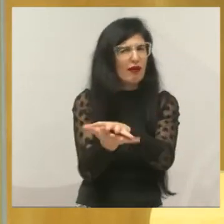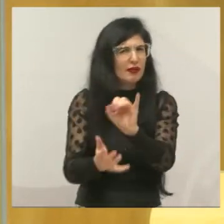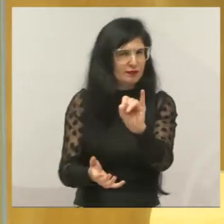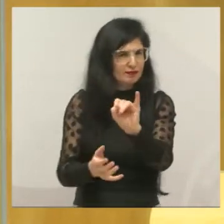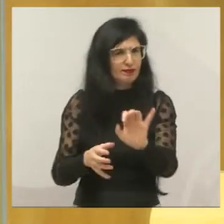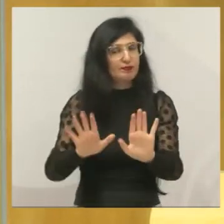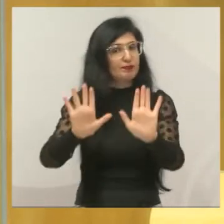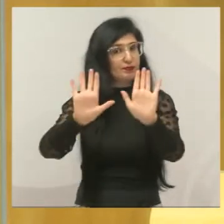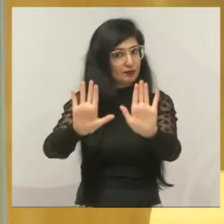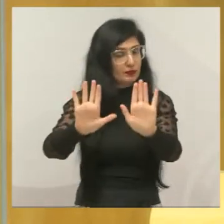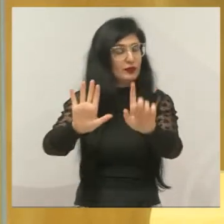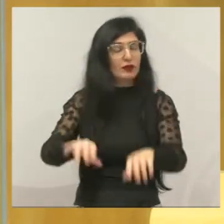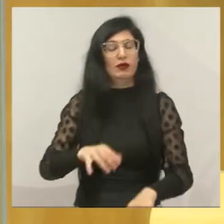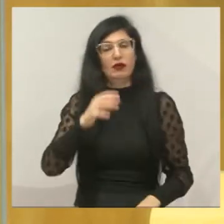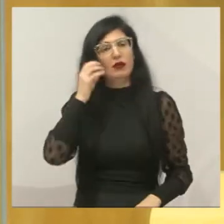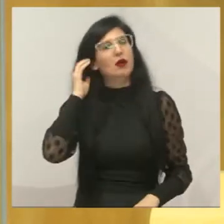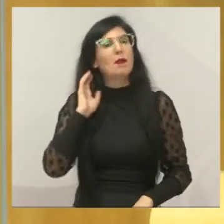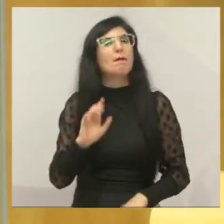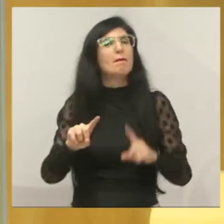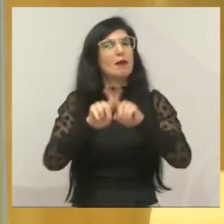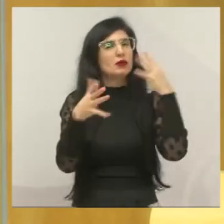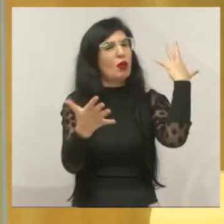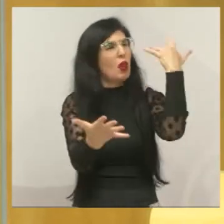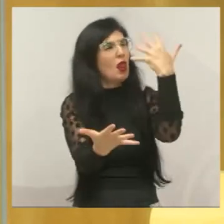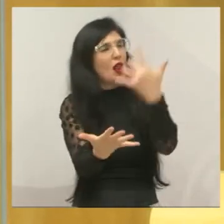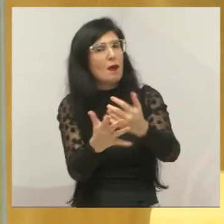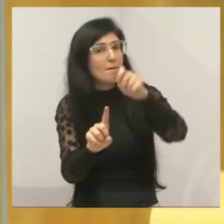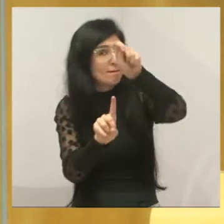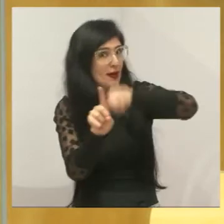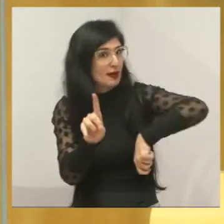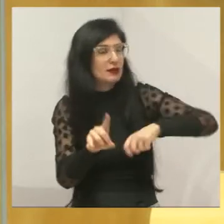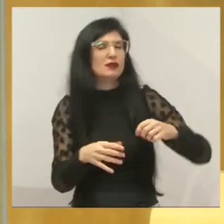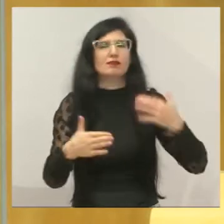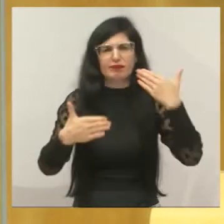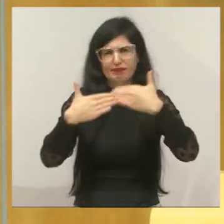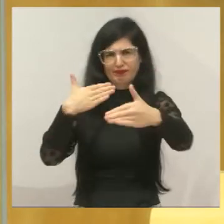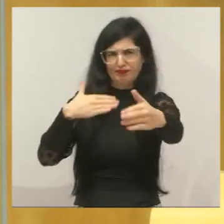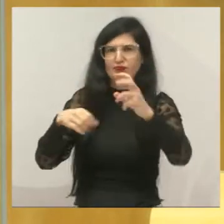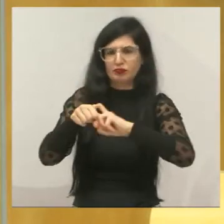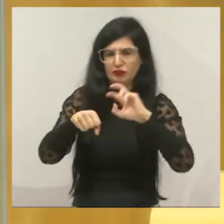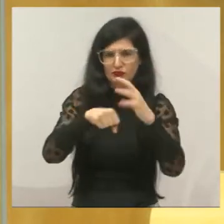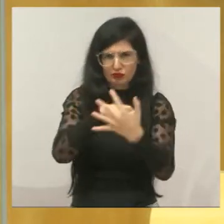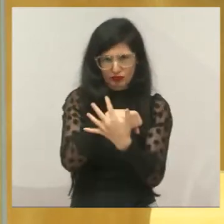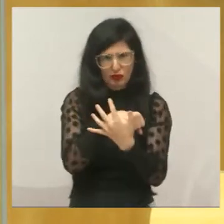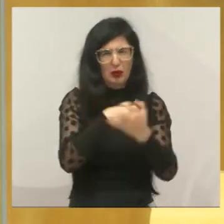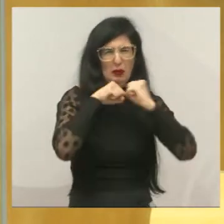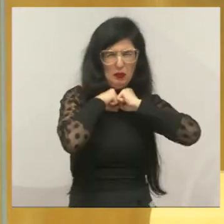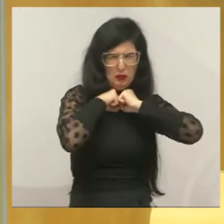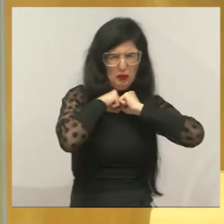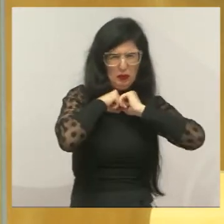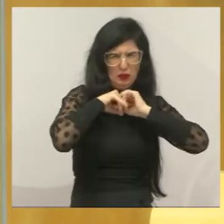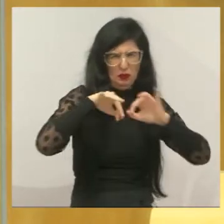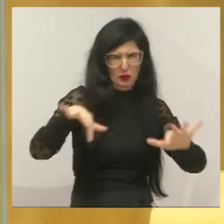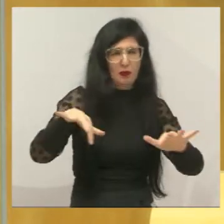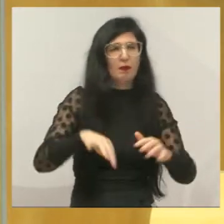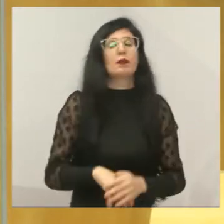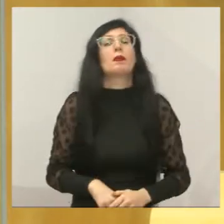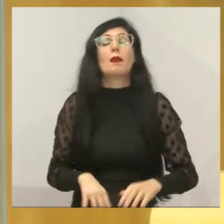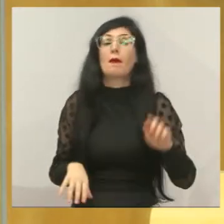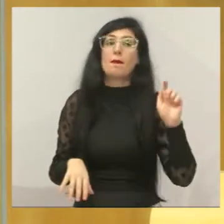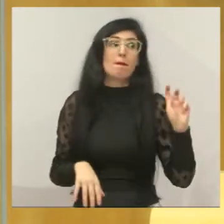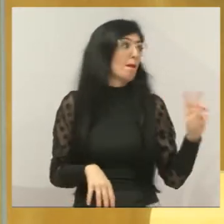E nos últimos meses, até por conta da pandemia, nós todos, todos os vereadores, e as